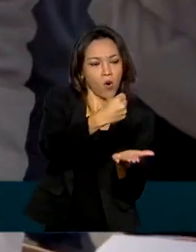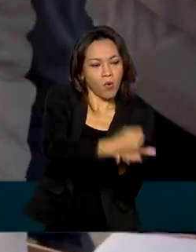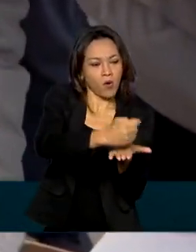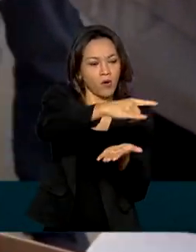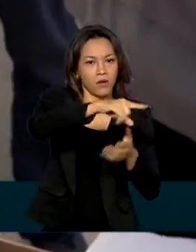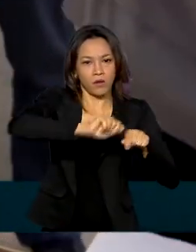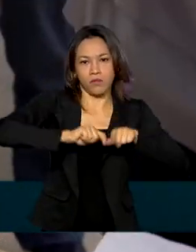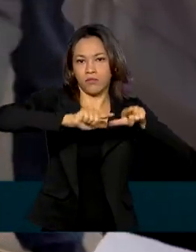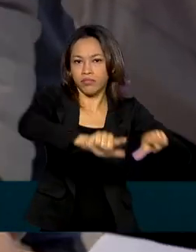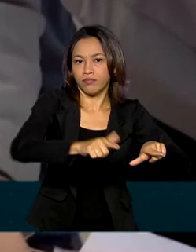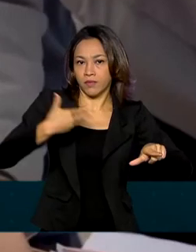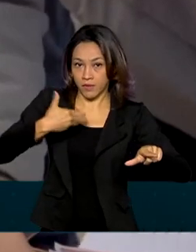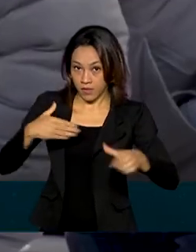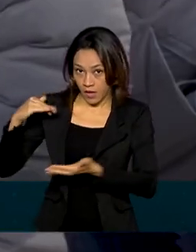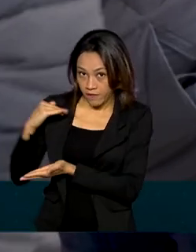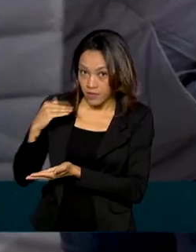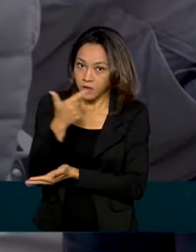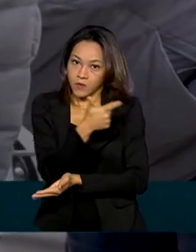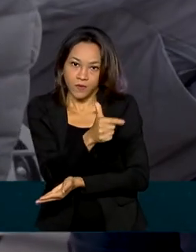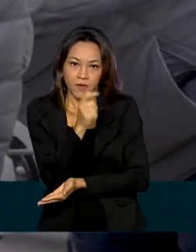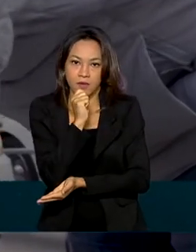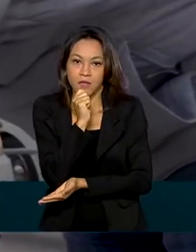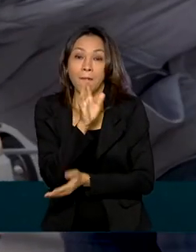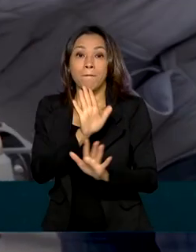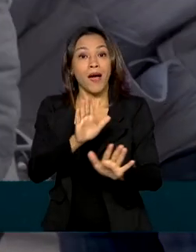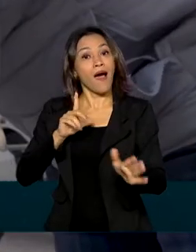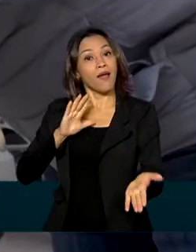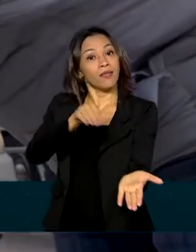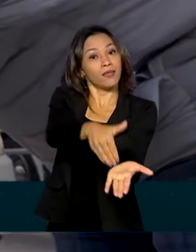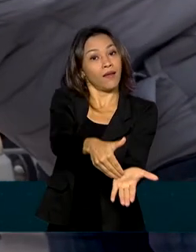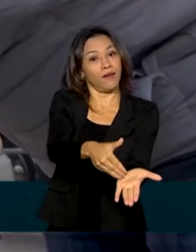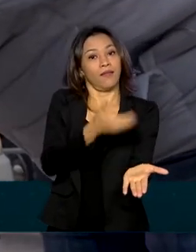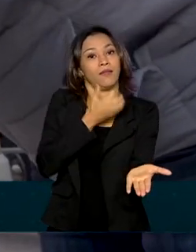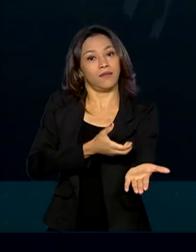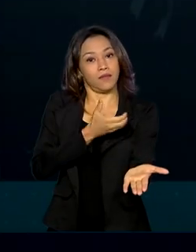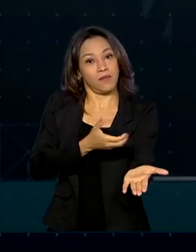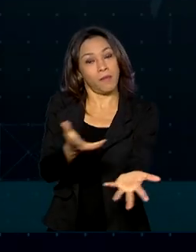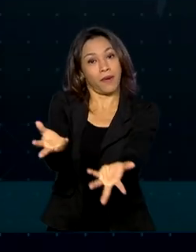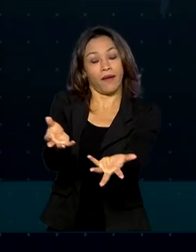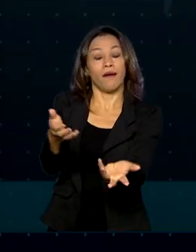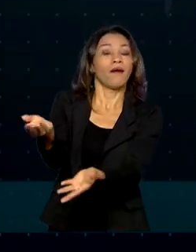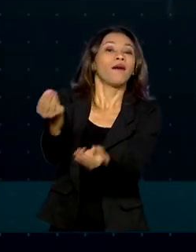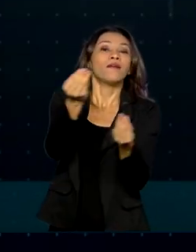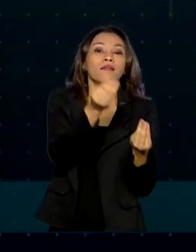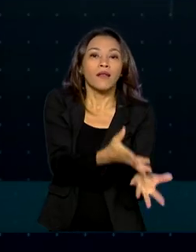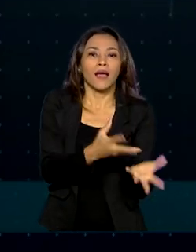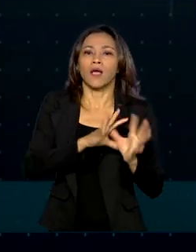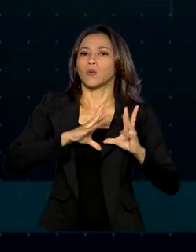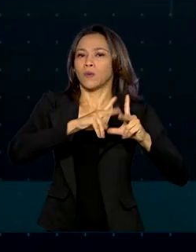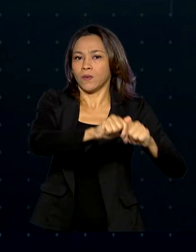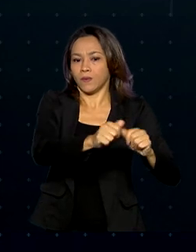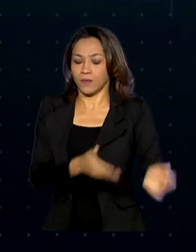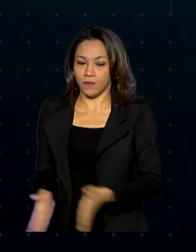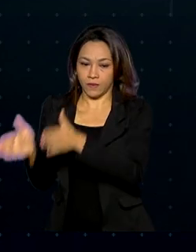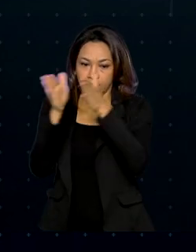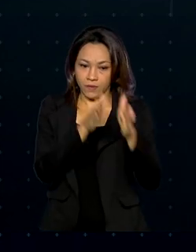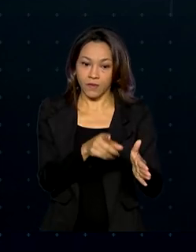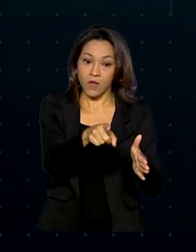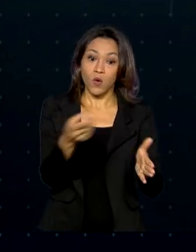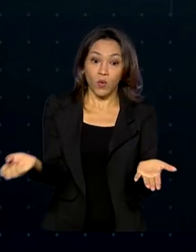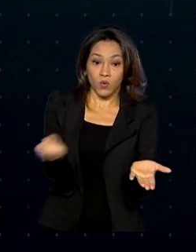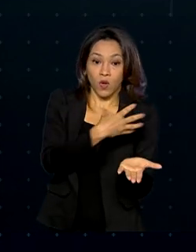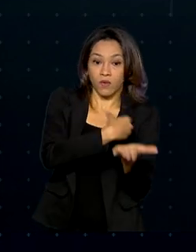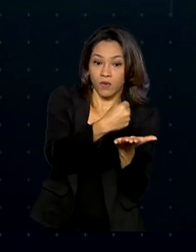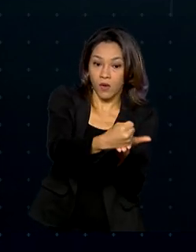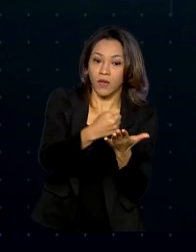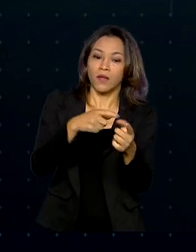Anvisa, mas tem até dezembro para entregar todas as doses. Com as novas aquisições, o Brasil possui mais